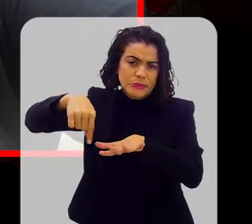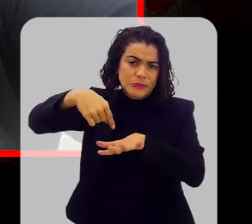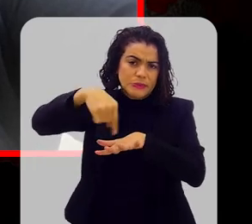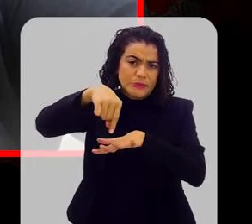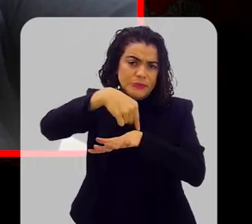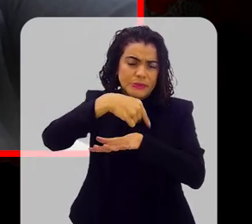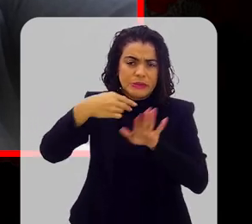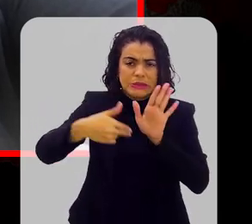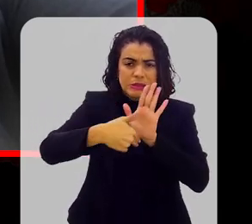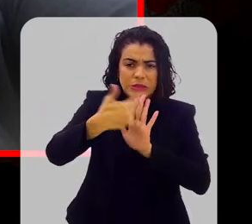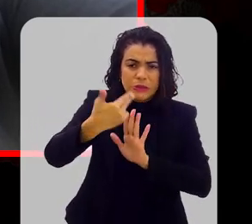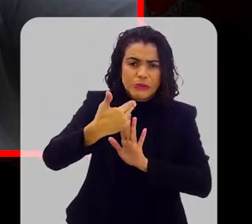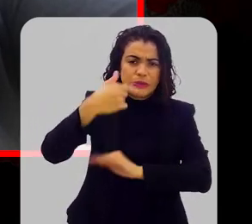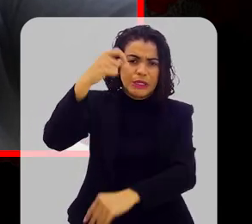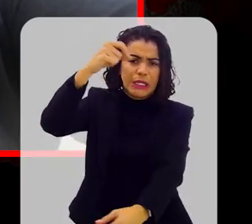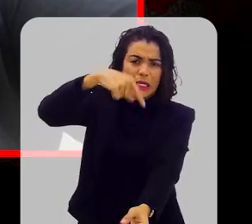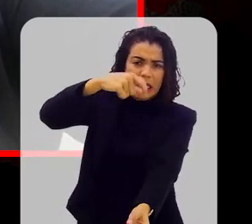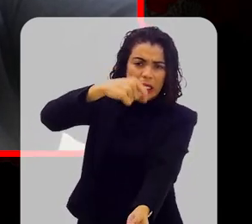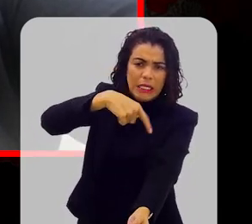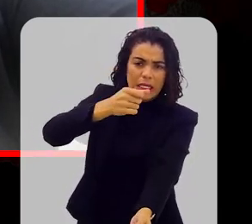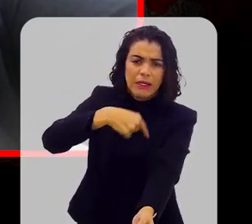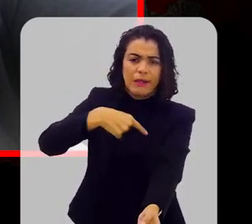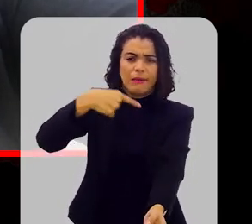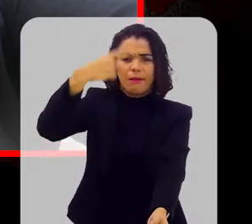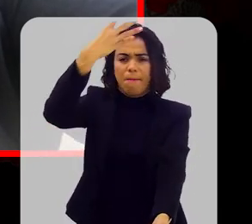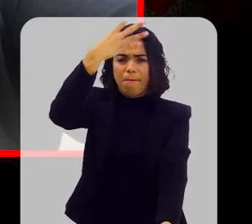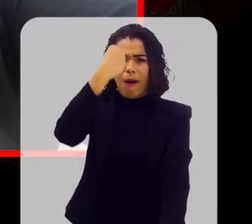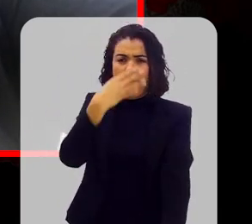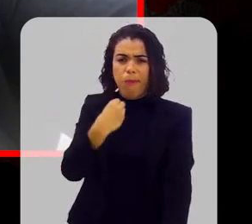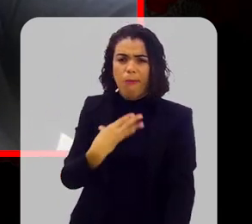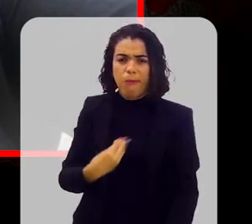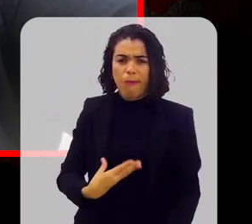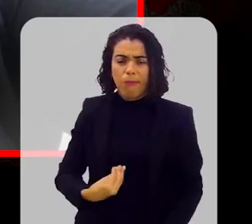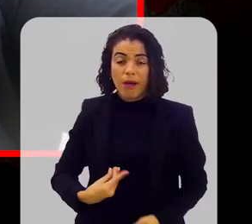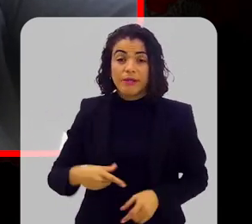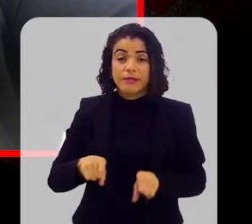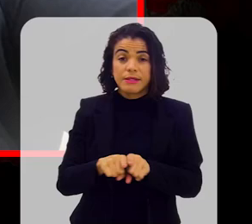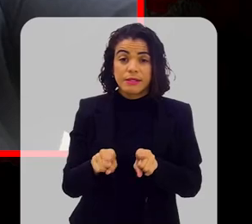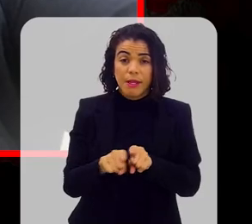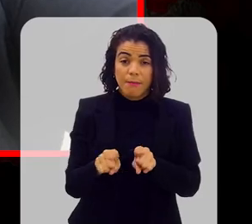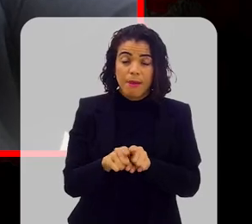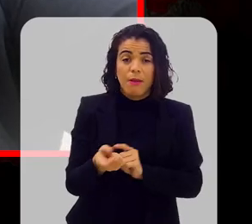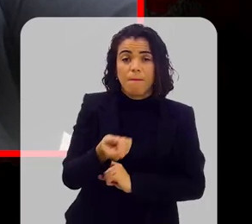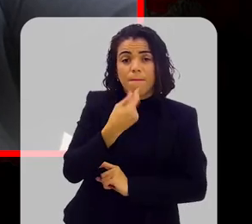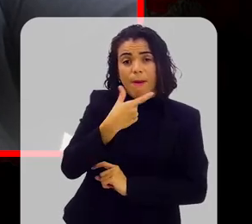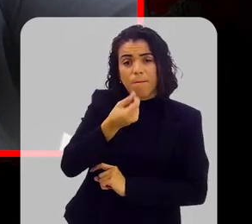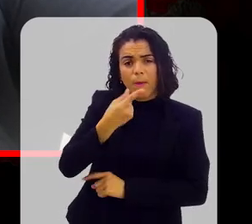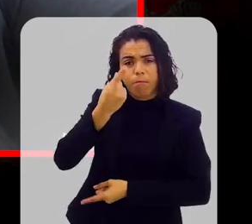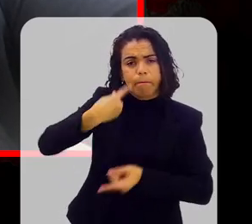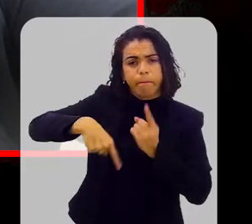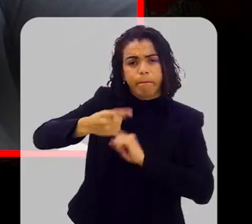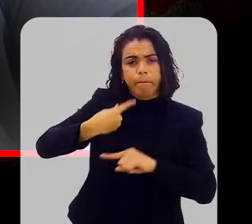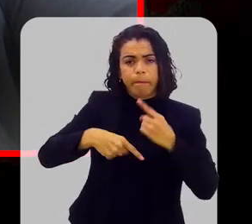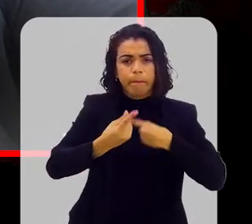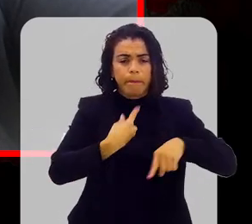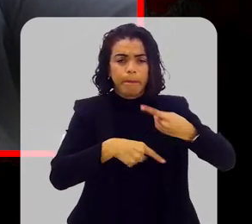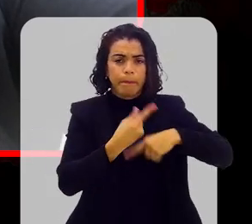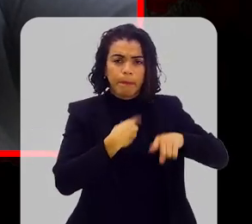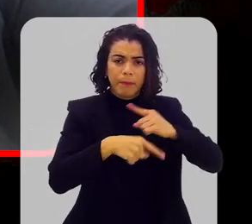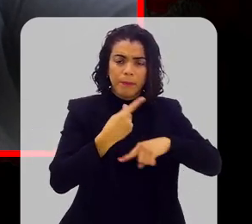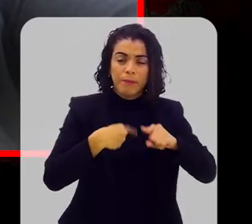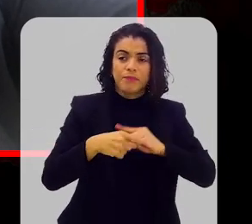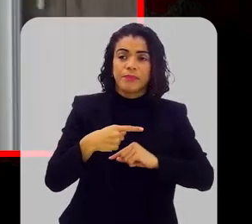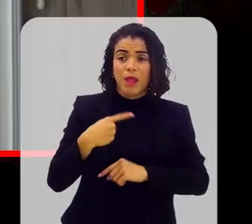envolver cirurgia, quimioterapia, radioterapia, eventualmente até imunoterapia em casos selecionados